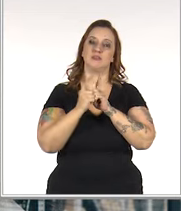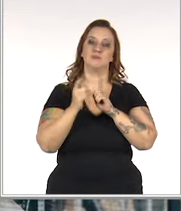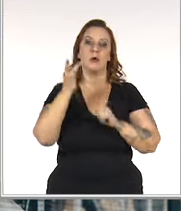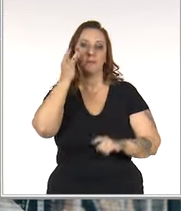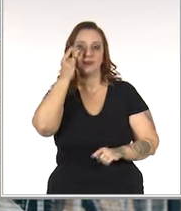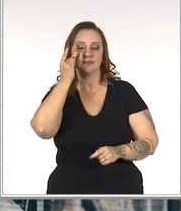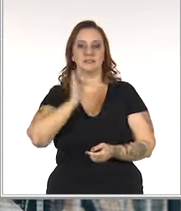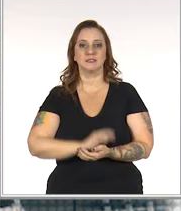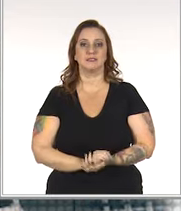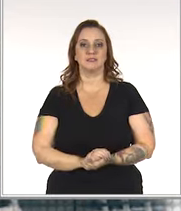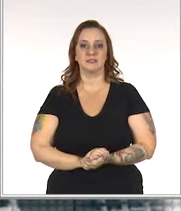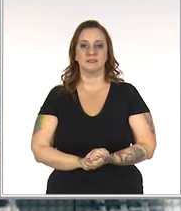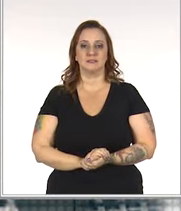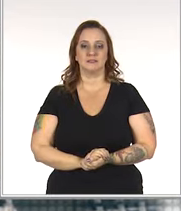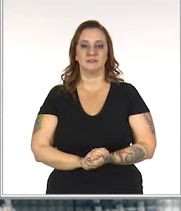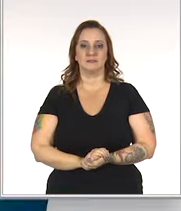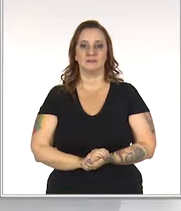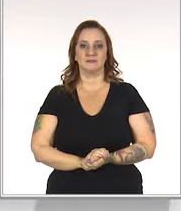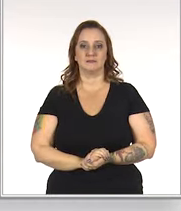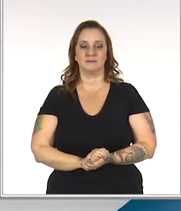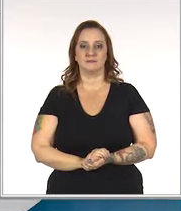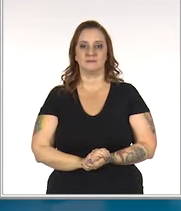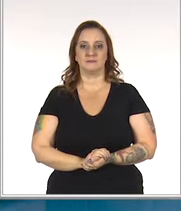atendimentos presenciais. Vamos lá?